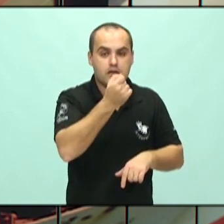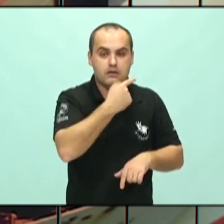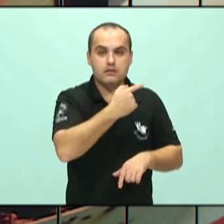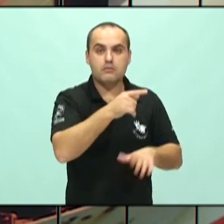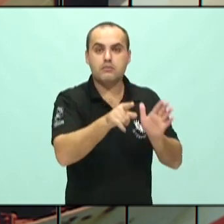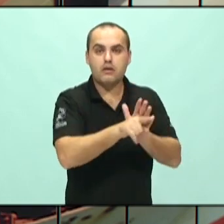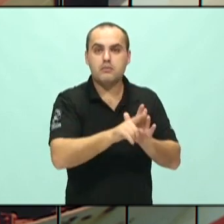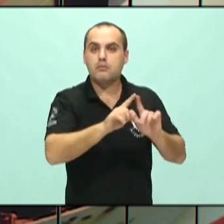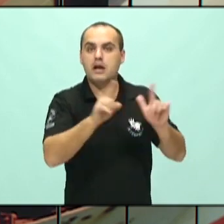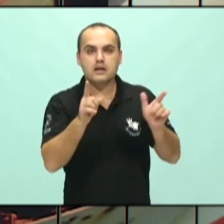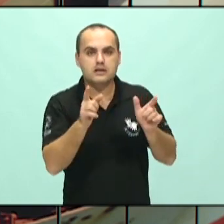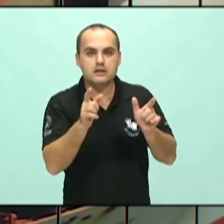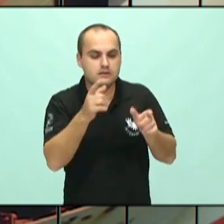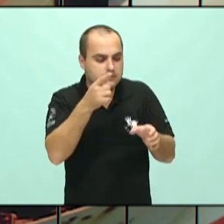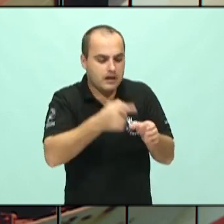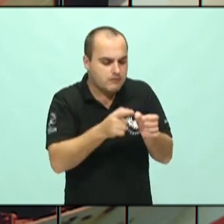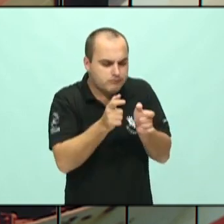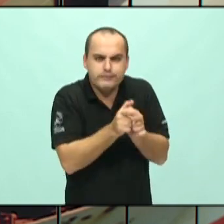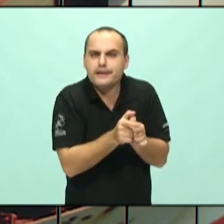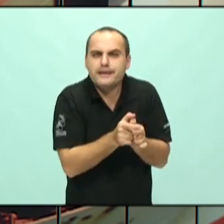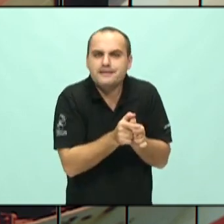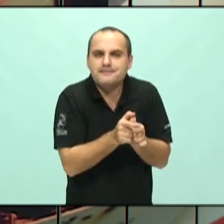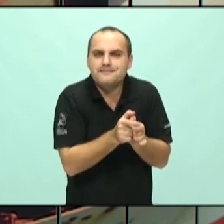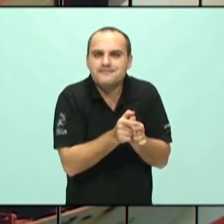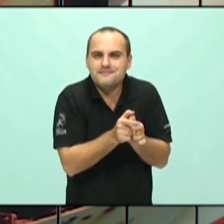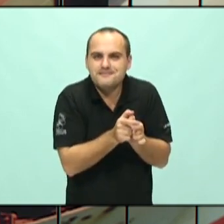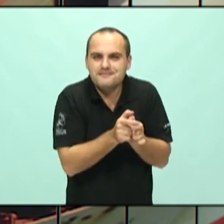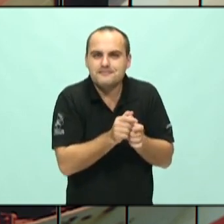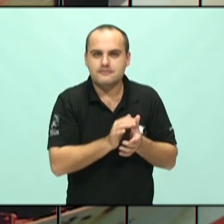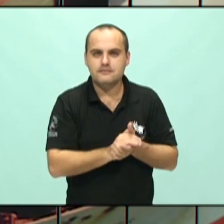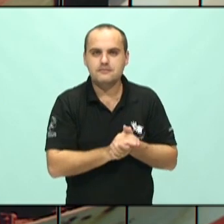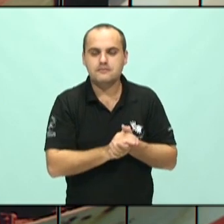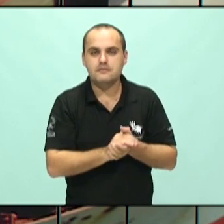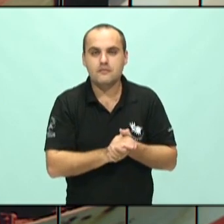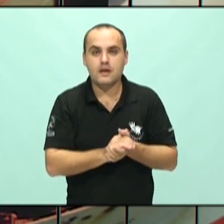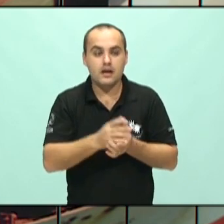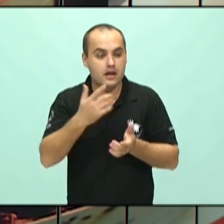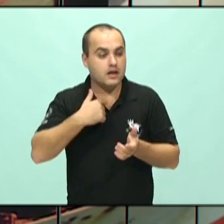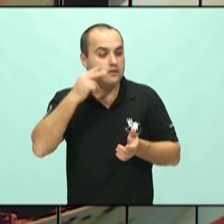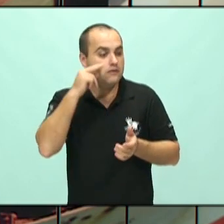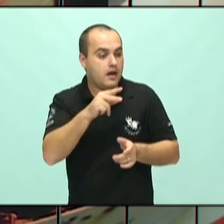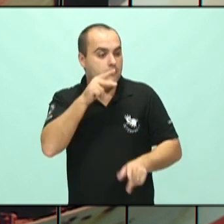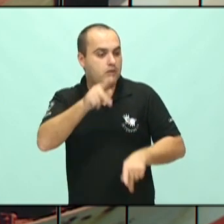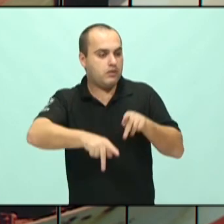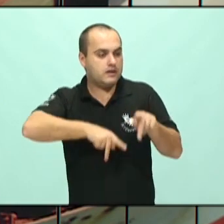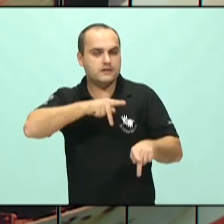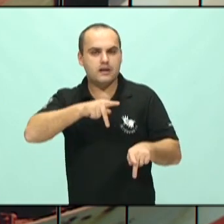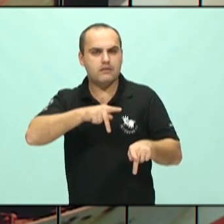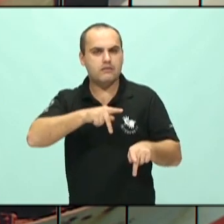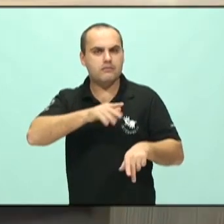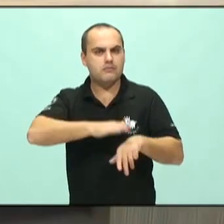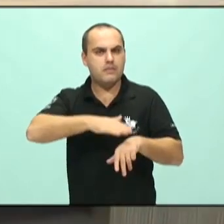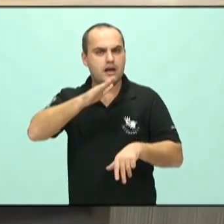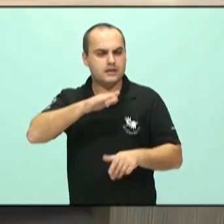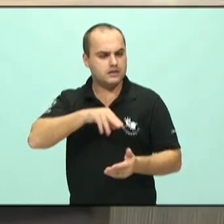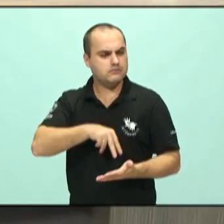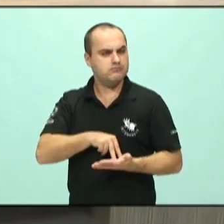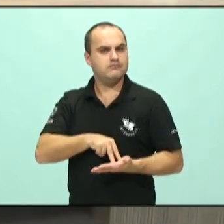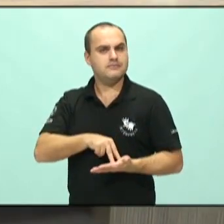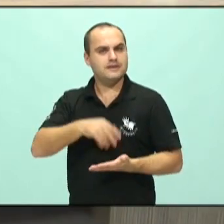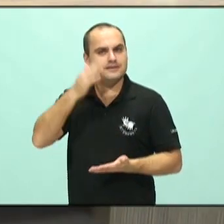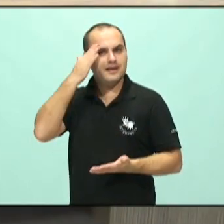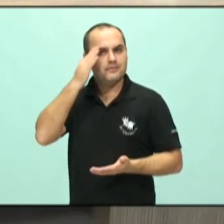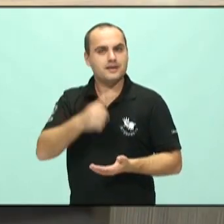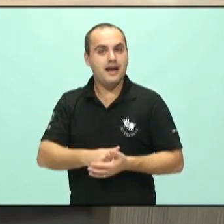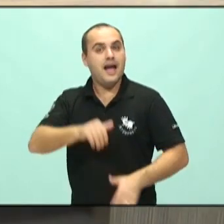dispor para o tratamento. E aí você percebe uma população muito mais estável, né? Às vezes a gente tem dificuldade de estabilizar